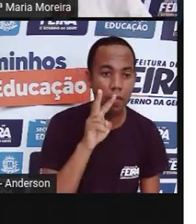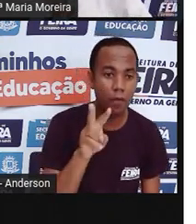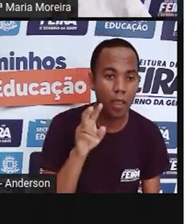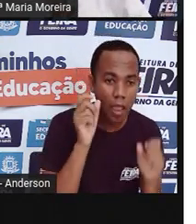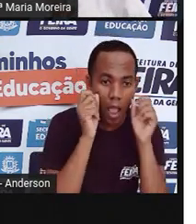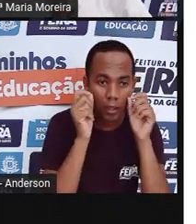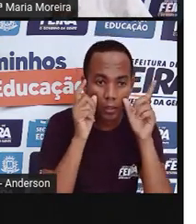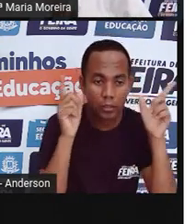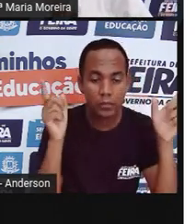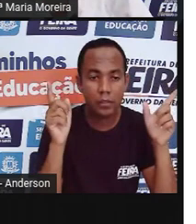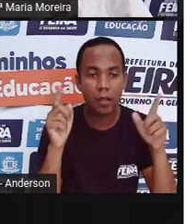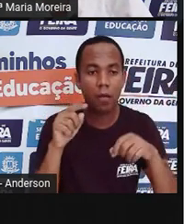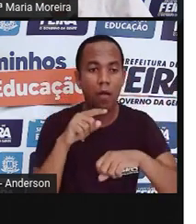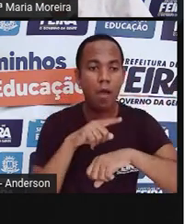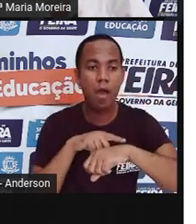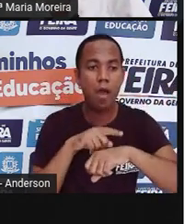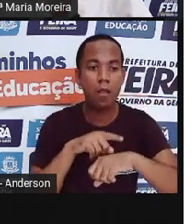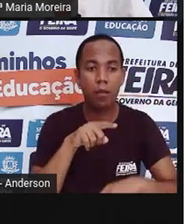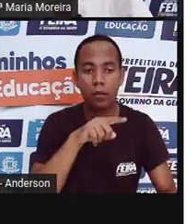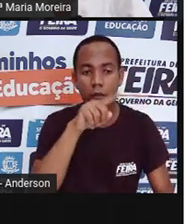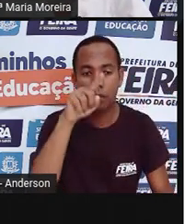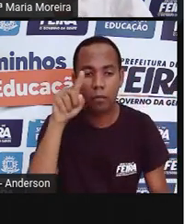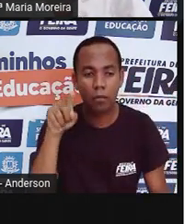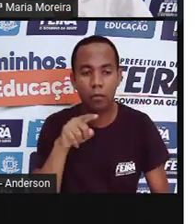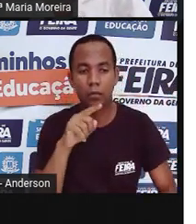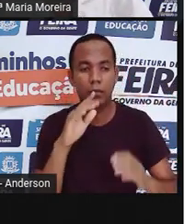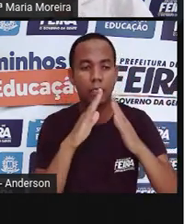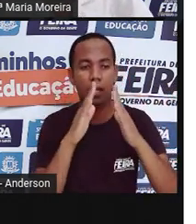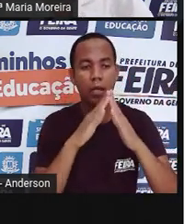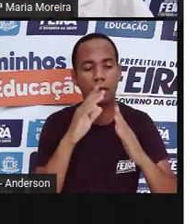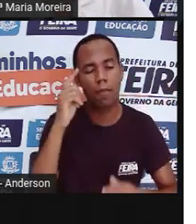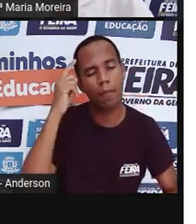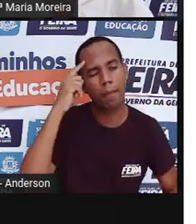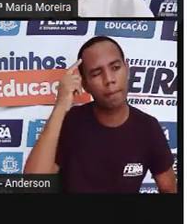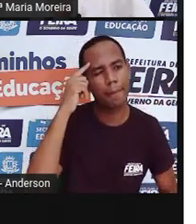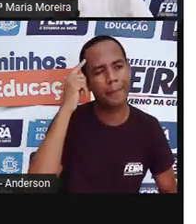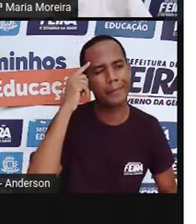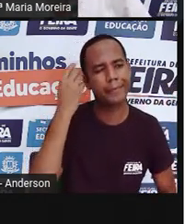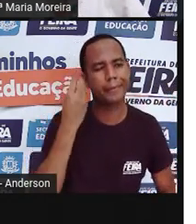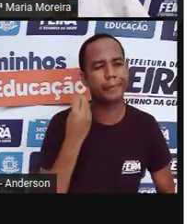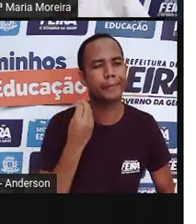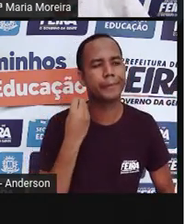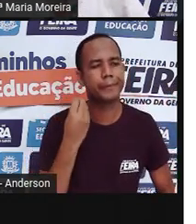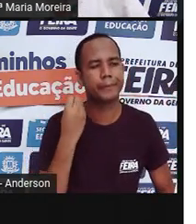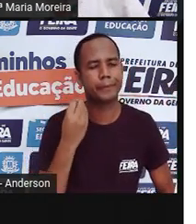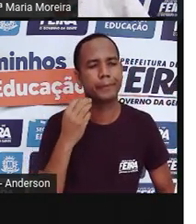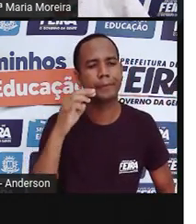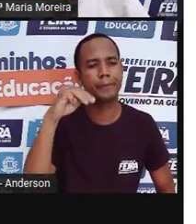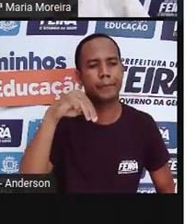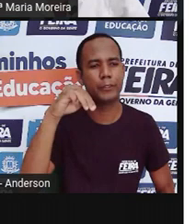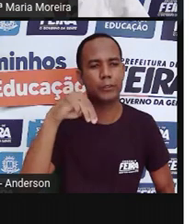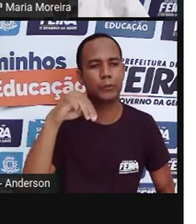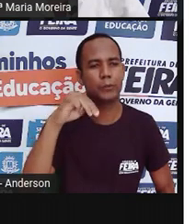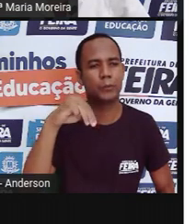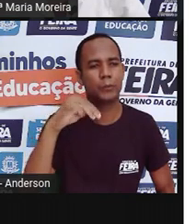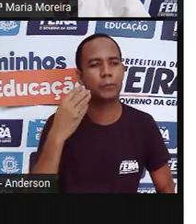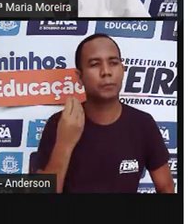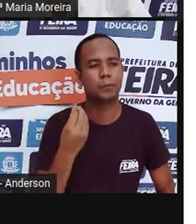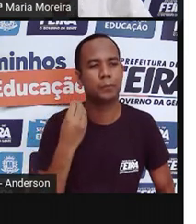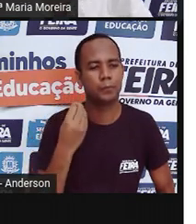atenção para o reloginho que você encontrar em casa e começar a pensar, nossa, quantos minutos tem uma hora, Anderson?